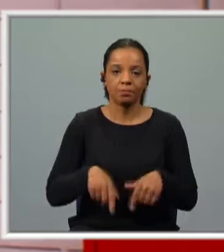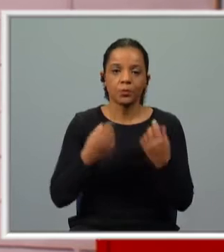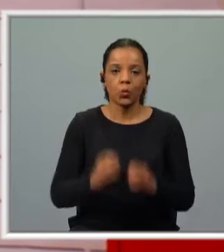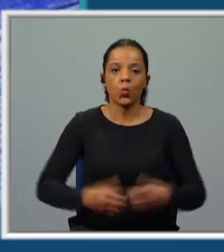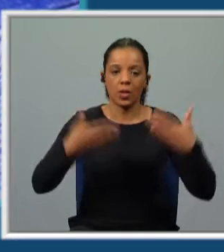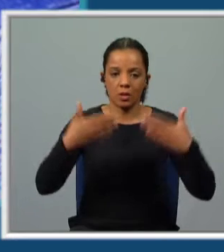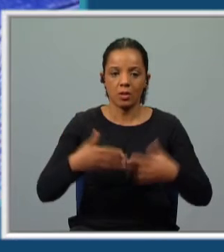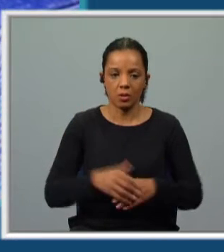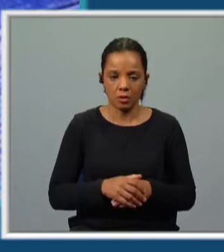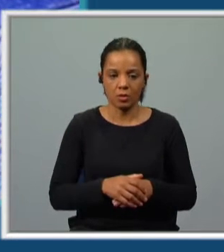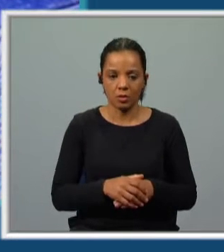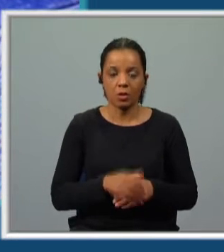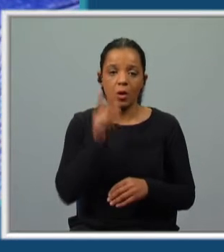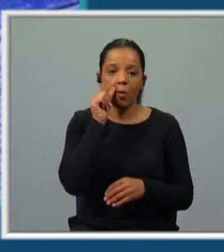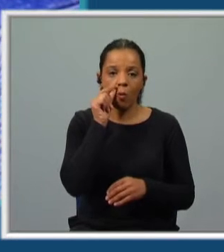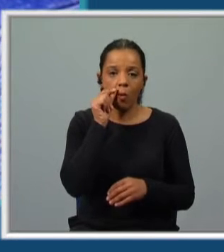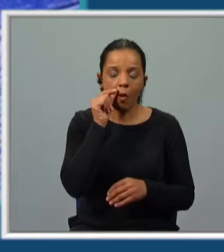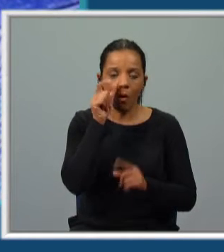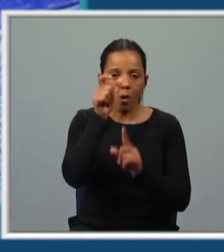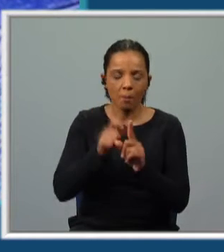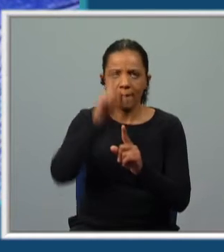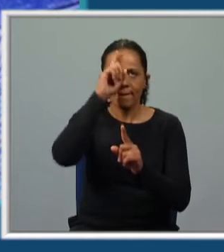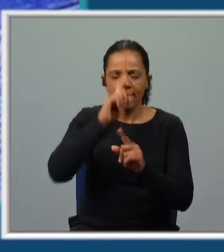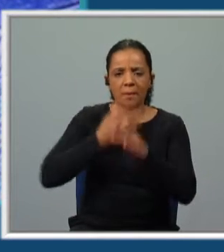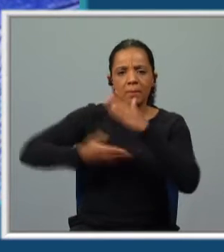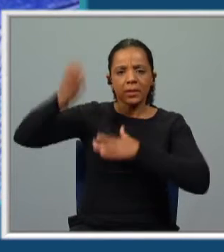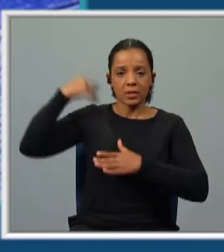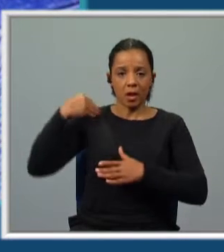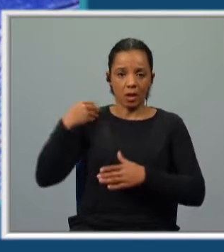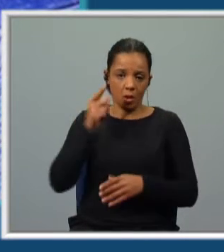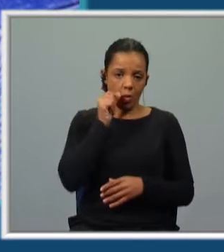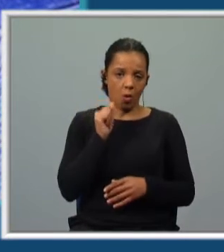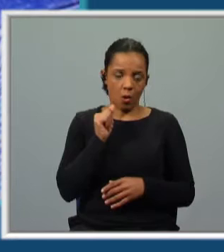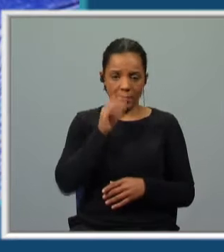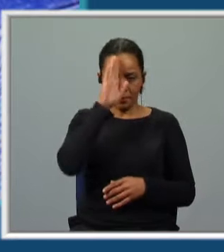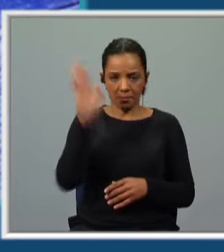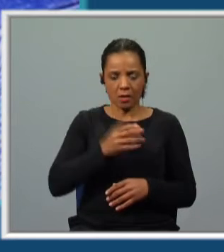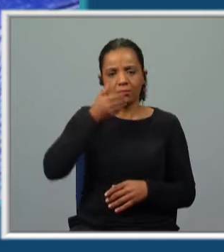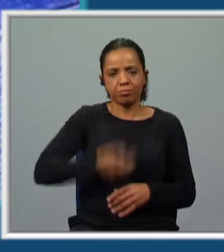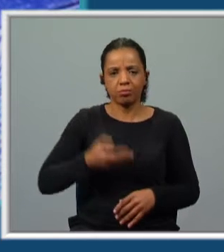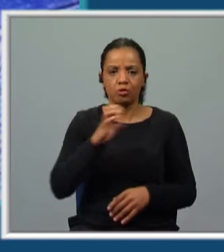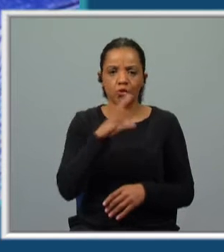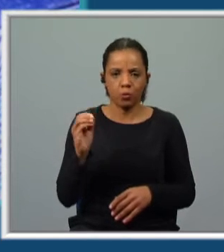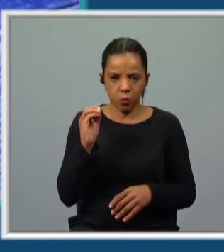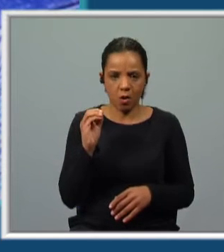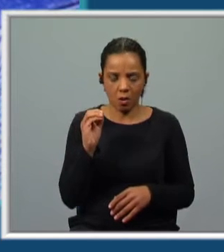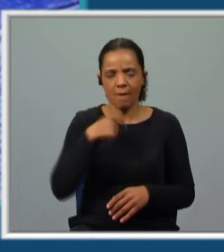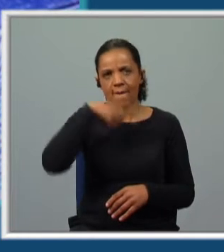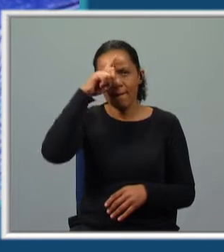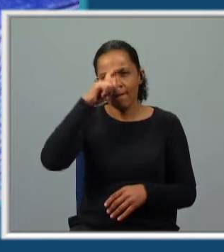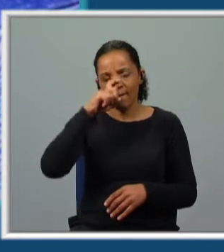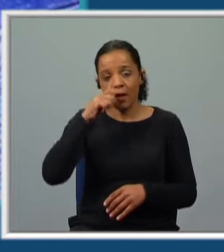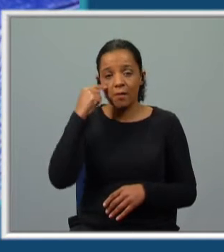peça. É um homem a recordar o seu passado. Portanto, um homem, que já sabemos que é Mestre João, que recorda